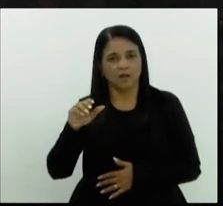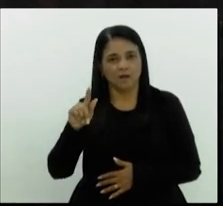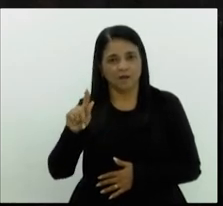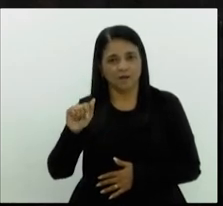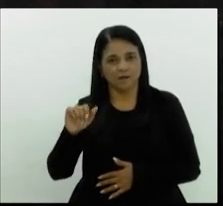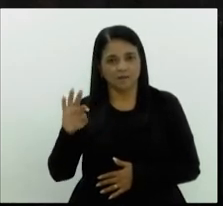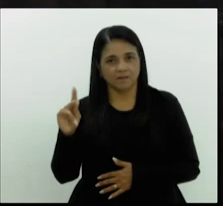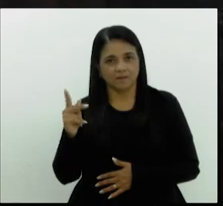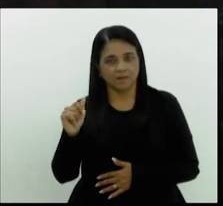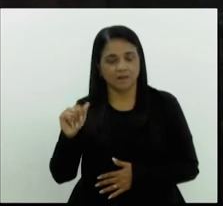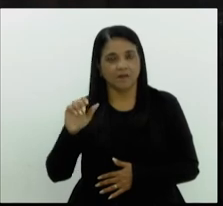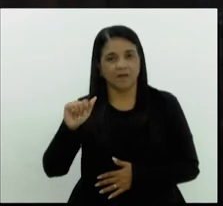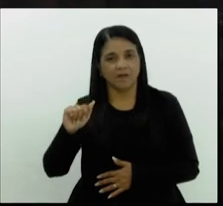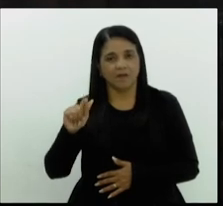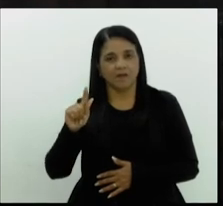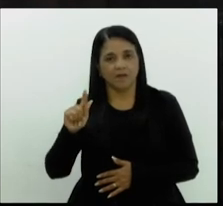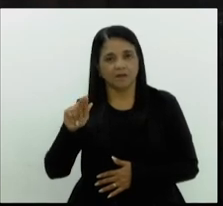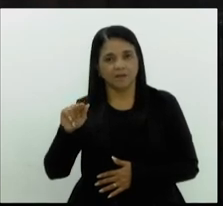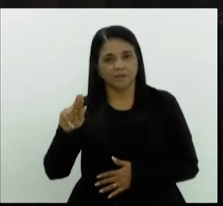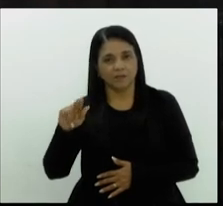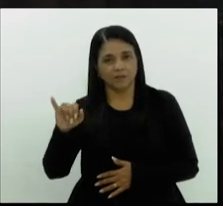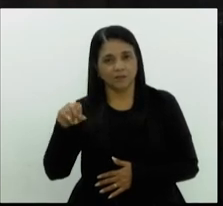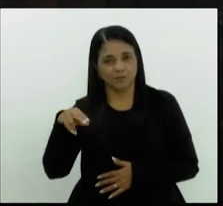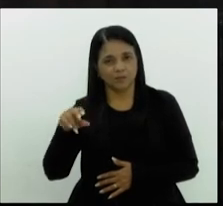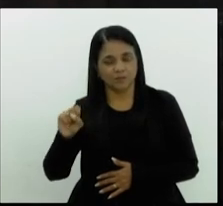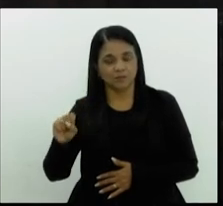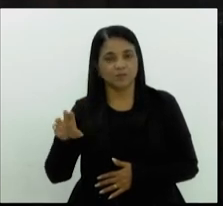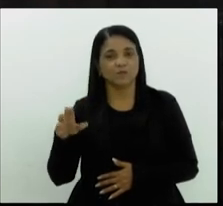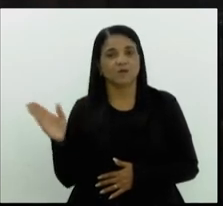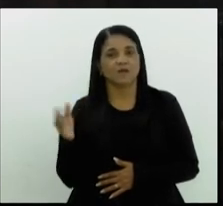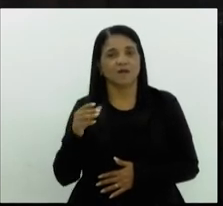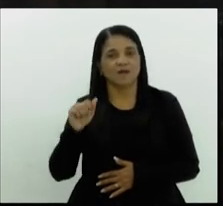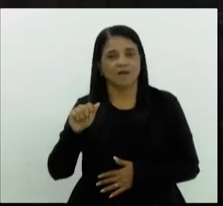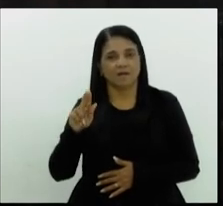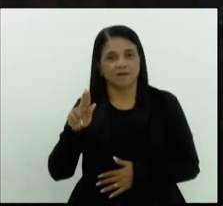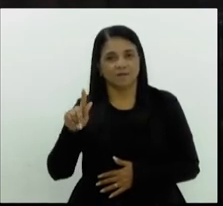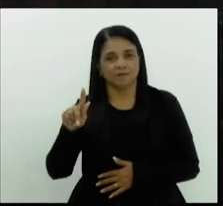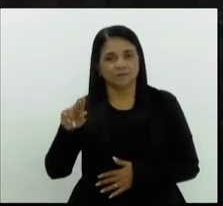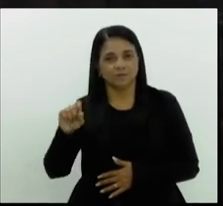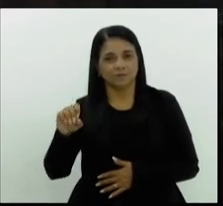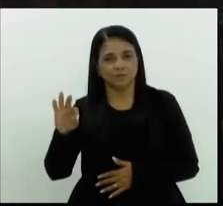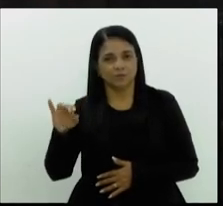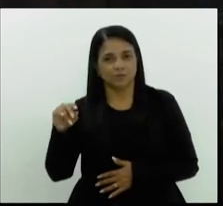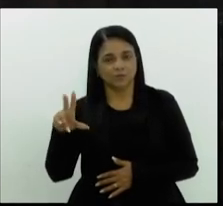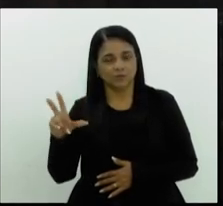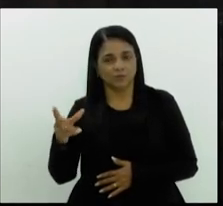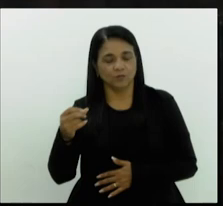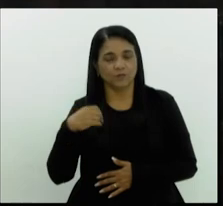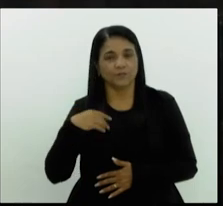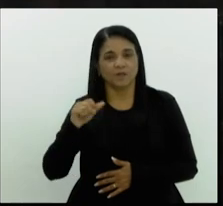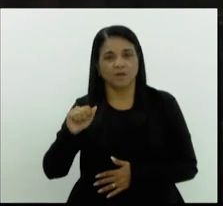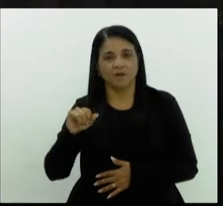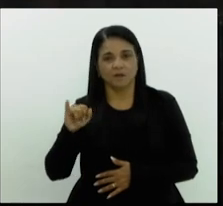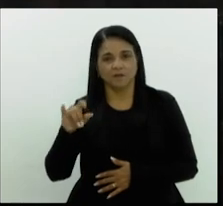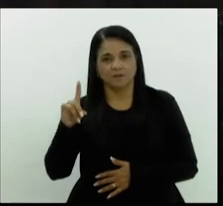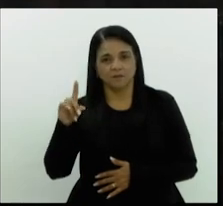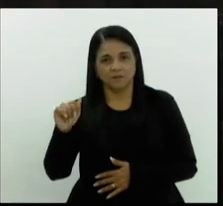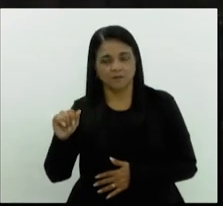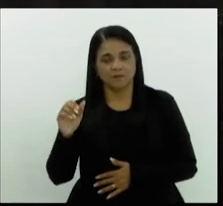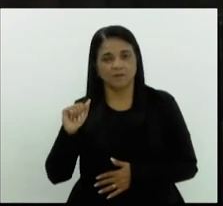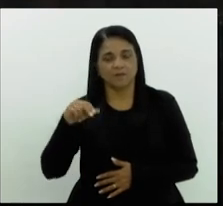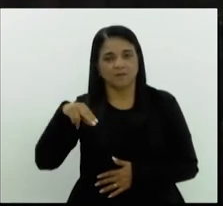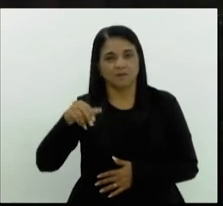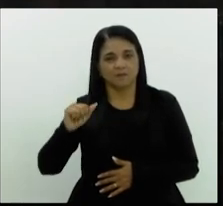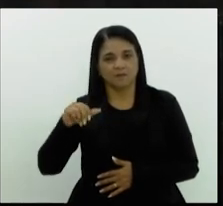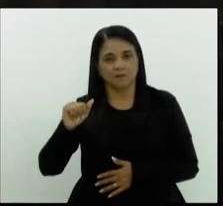a Agnos, ao Agostinho, a Aida, minha irmãzinha, a Ana